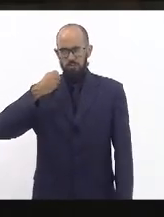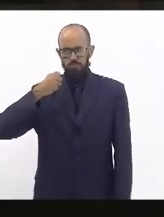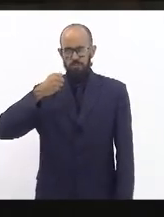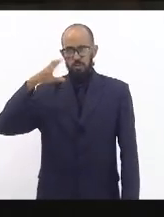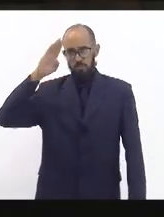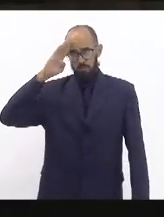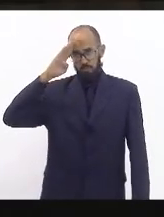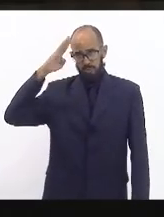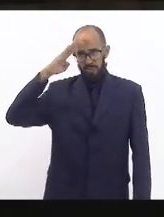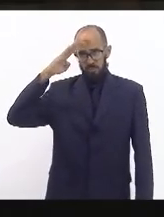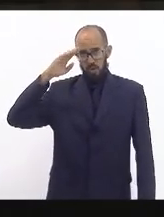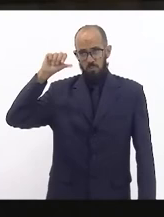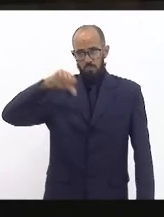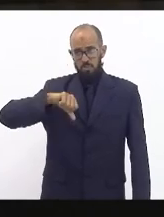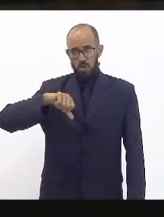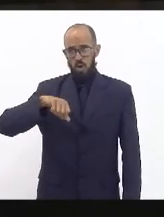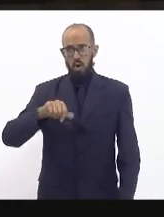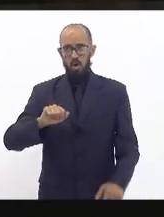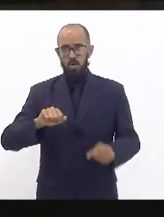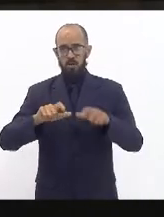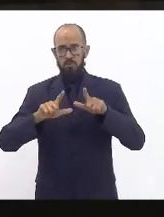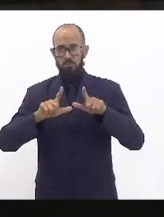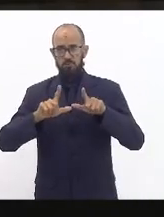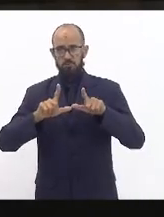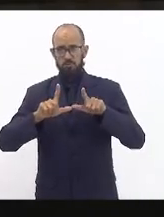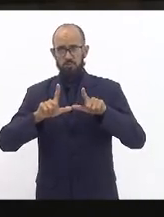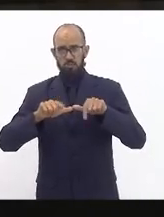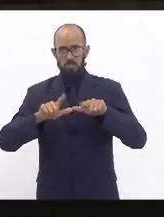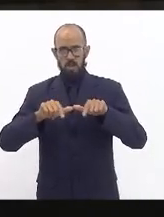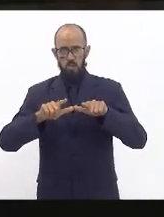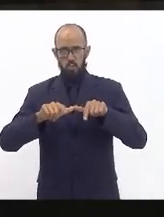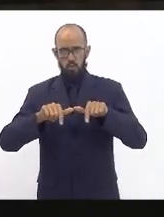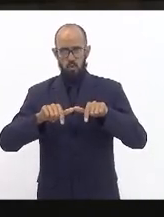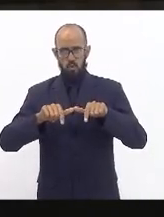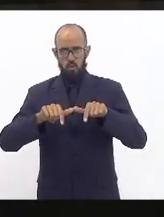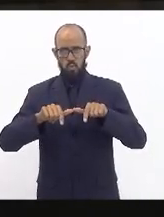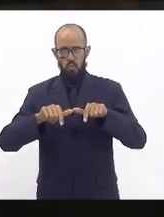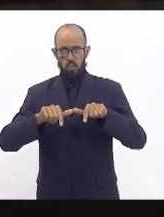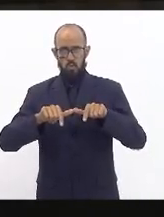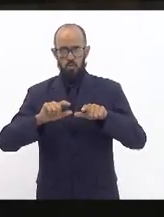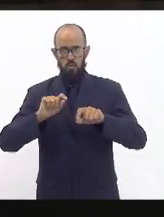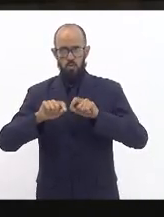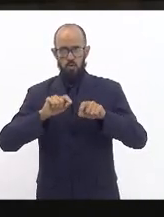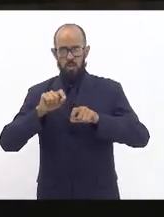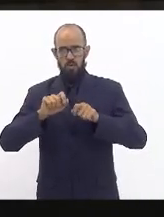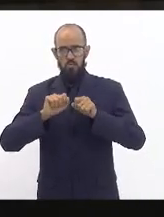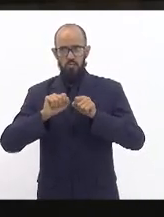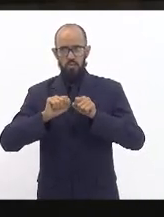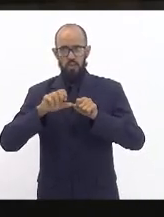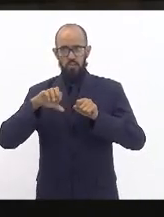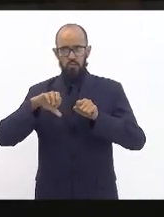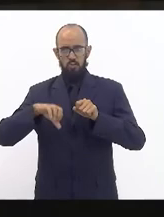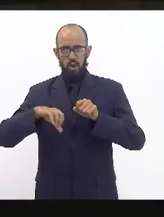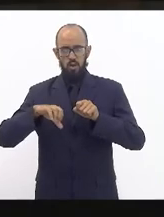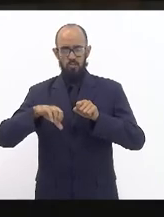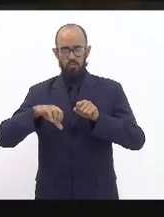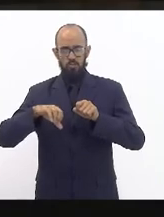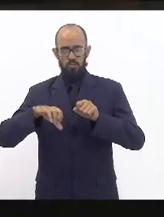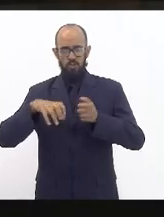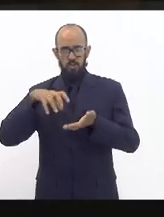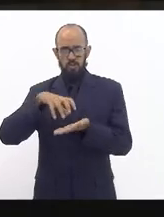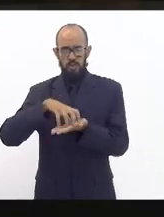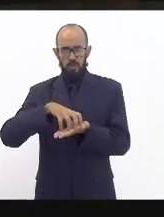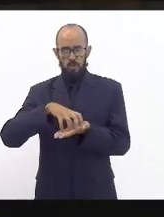Bangu que até mudaram o nome de Pajiricinó para não pegar mal que são nove complexos penitenciários